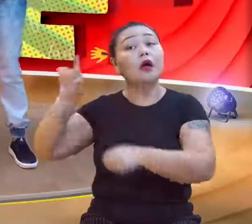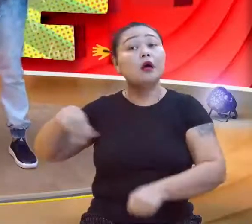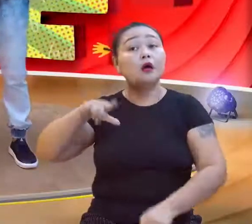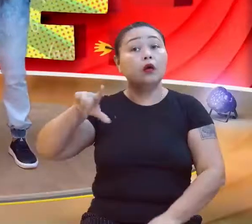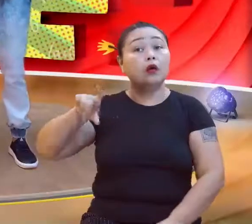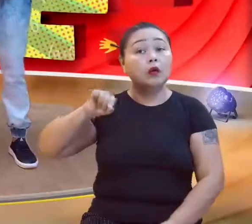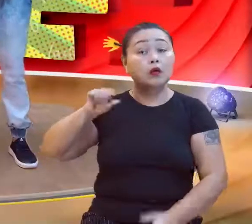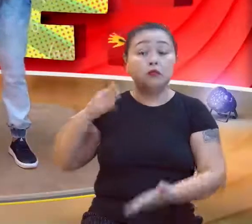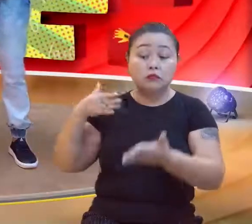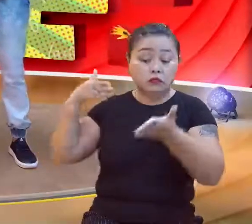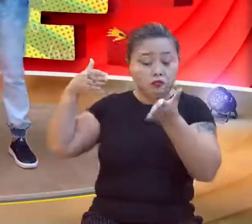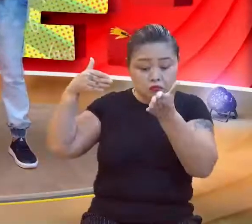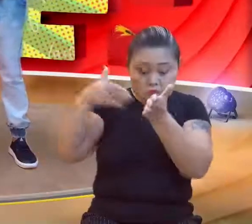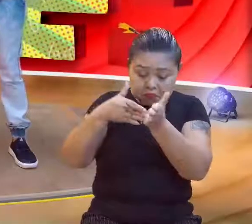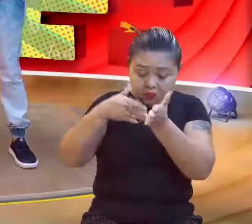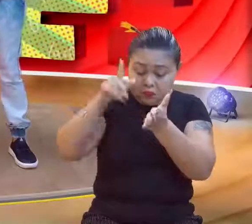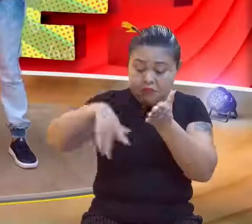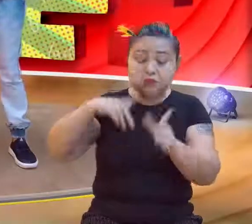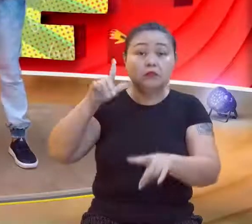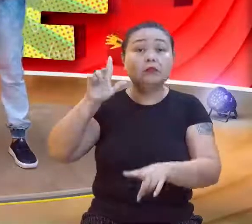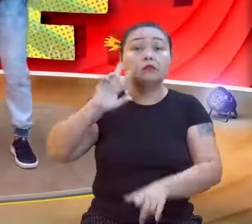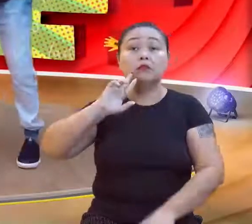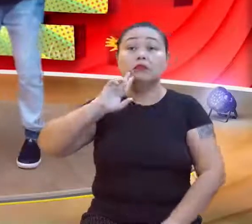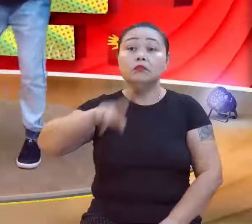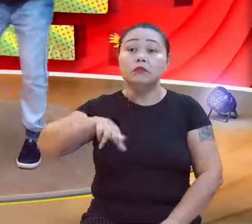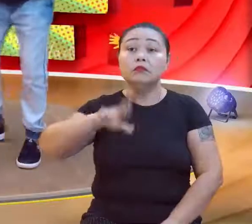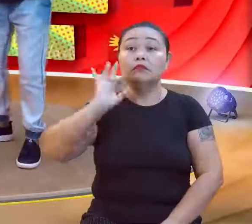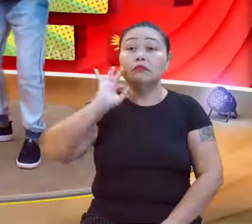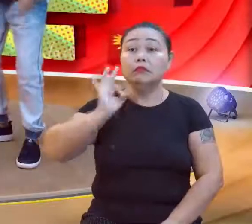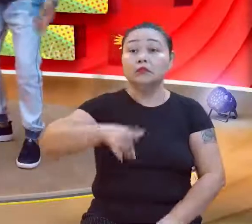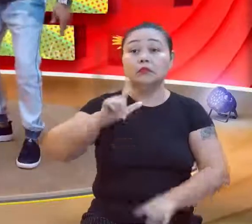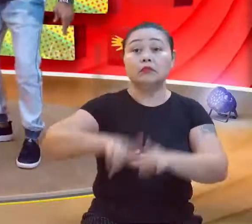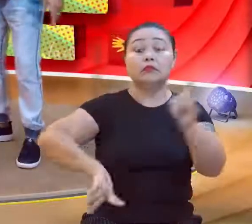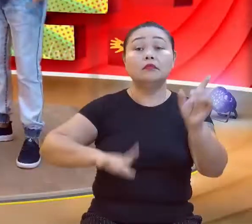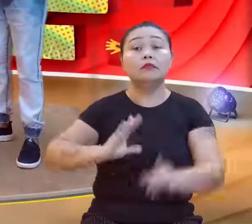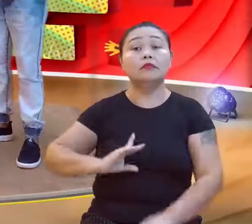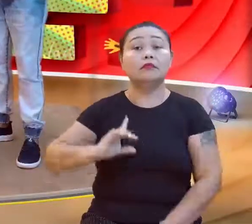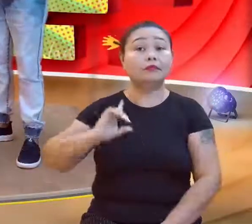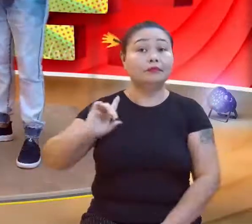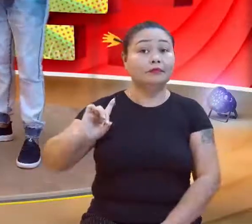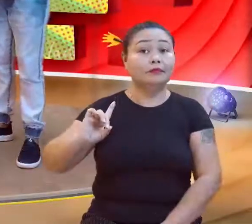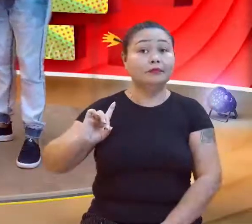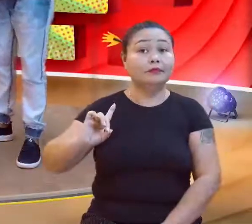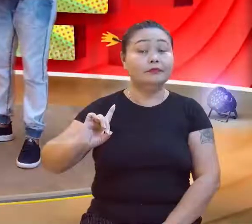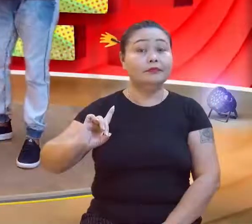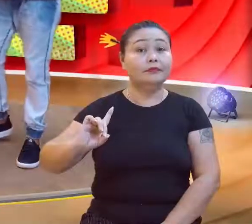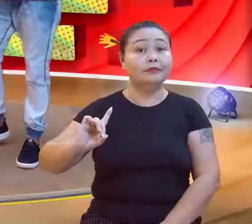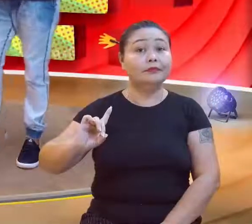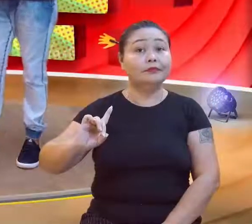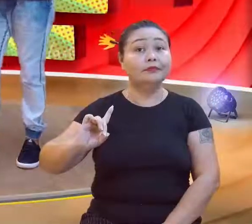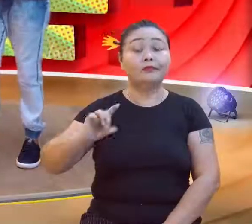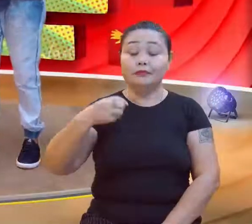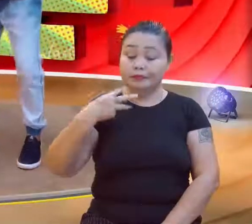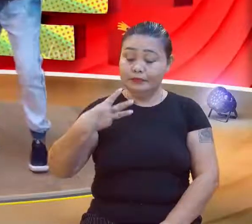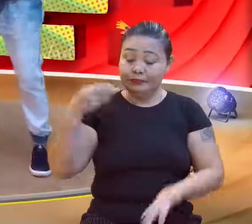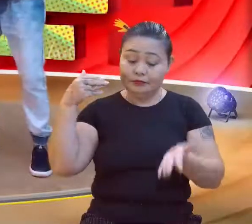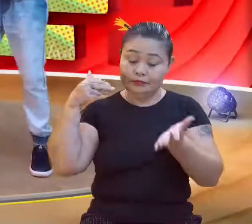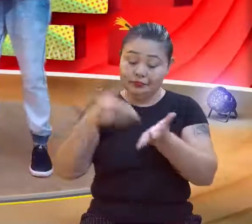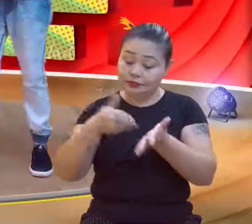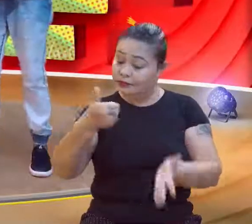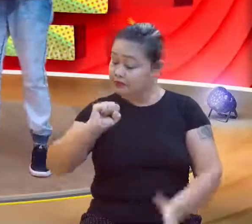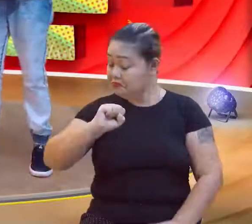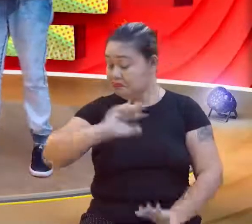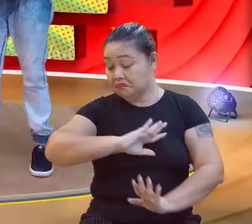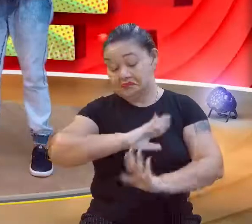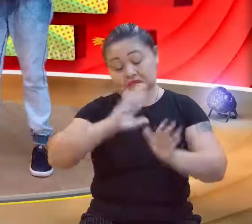finita, que tem fim, é a nossa resposta certa, que é a letra D. Começou no 3, terminou no 18 e